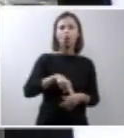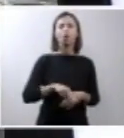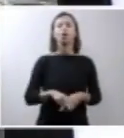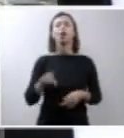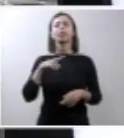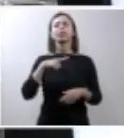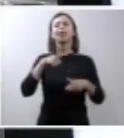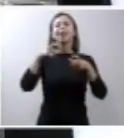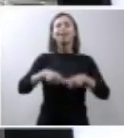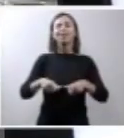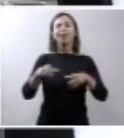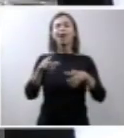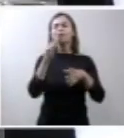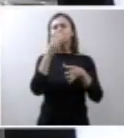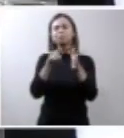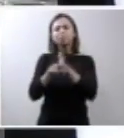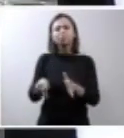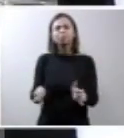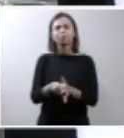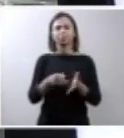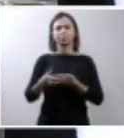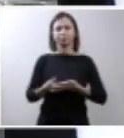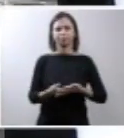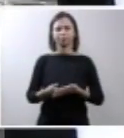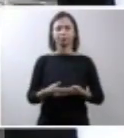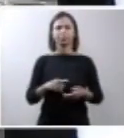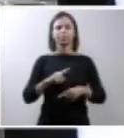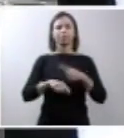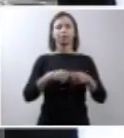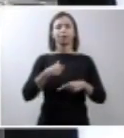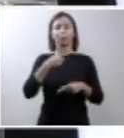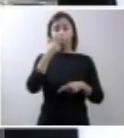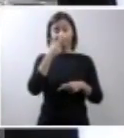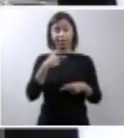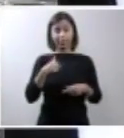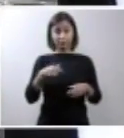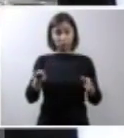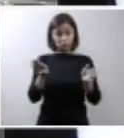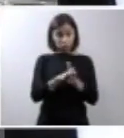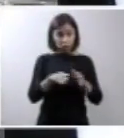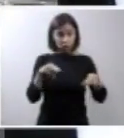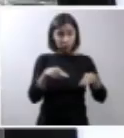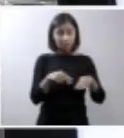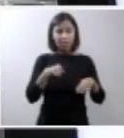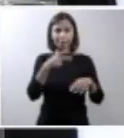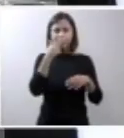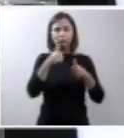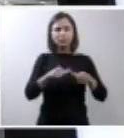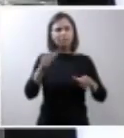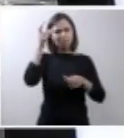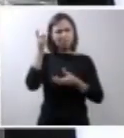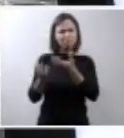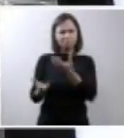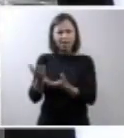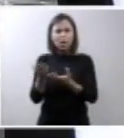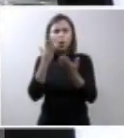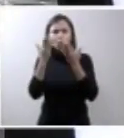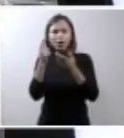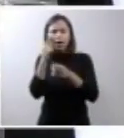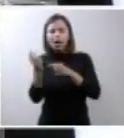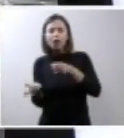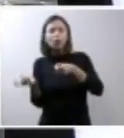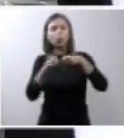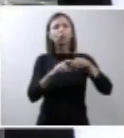quando veio, é como se eu tivesse saído do inferno e chegado no céu. A verdade foi essa. Que me